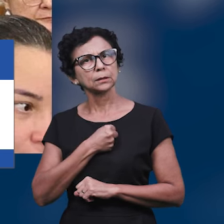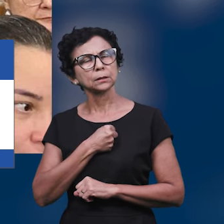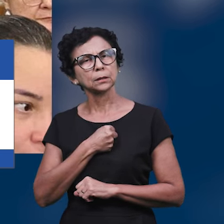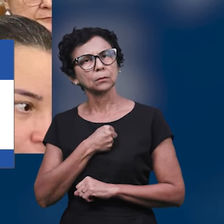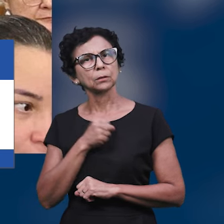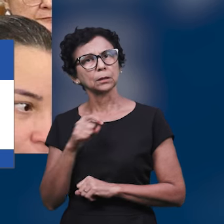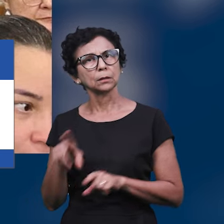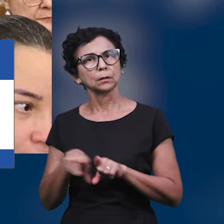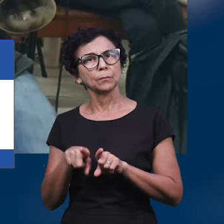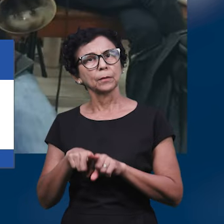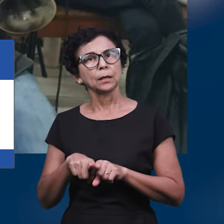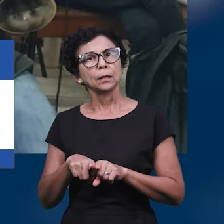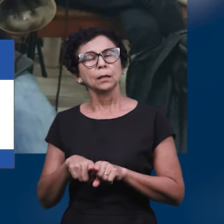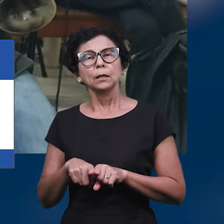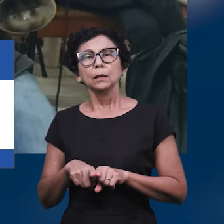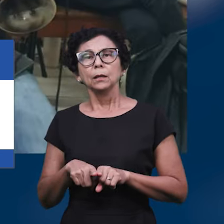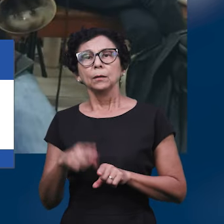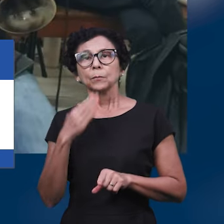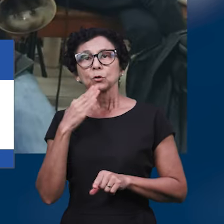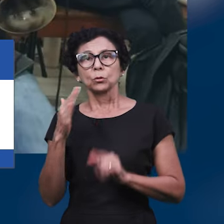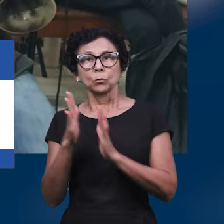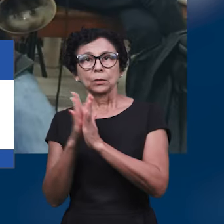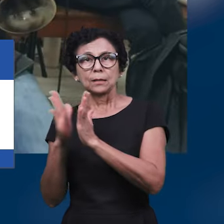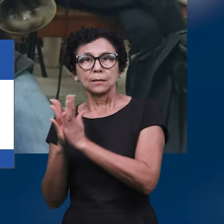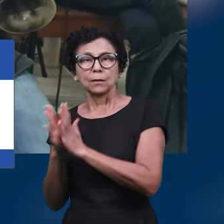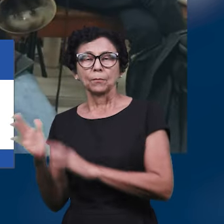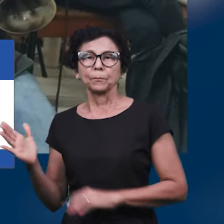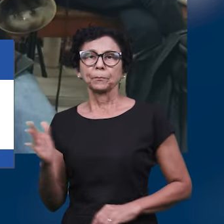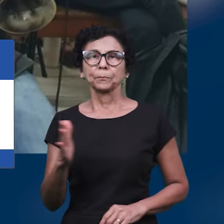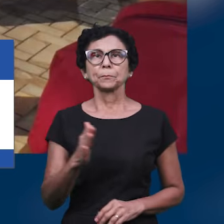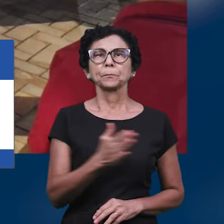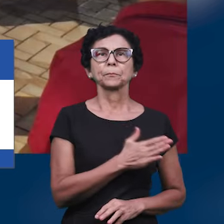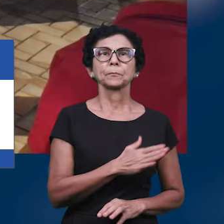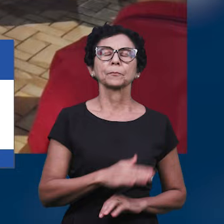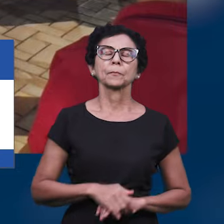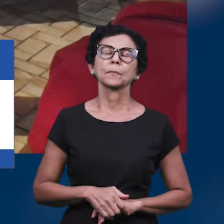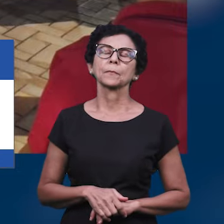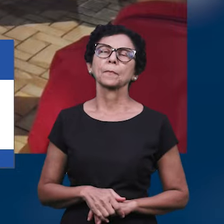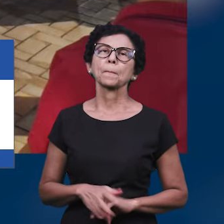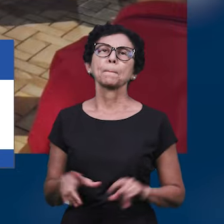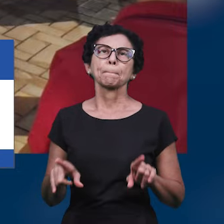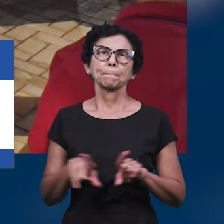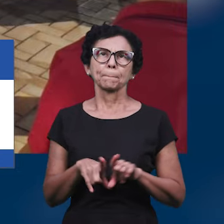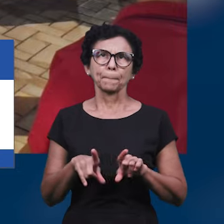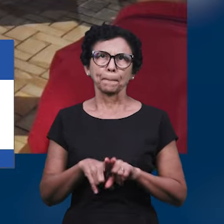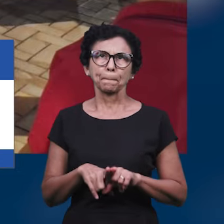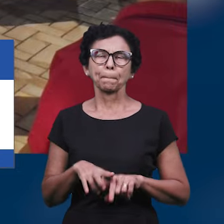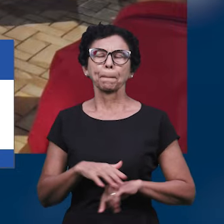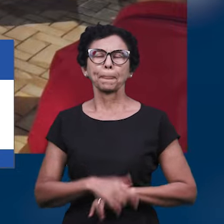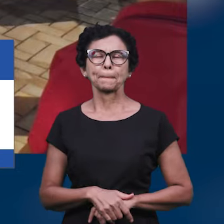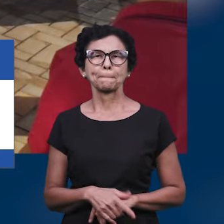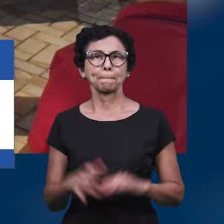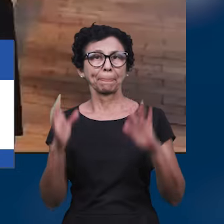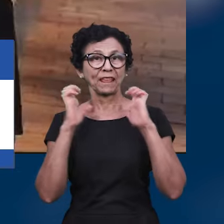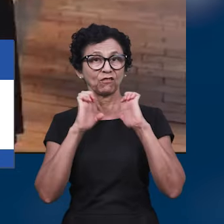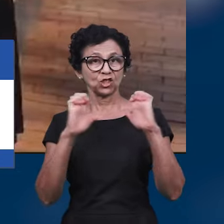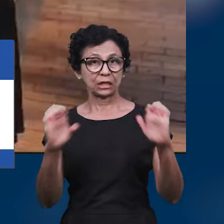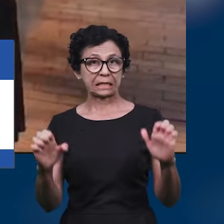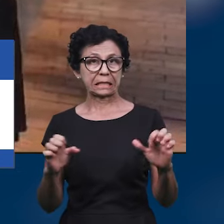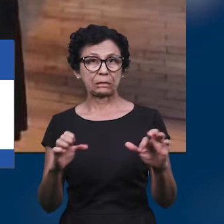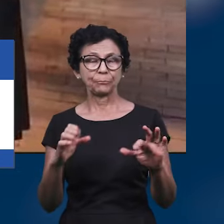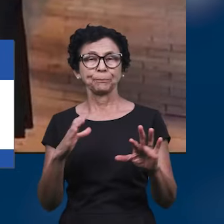assistência da igreja. Na ICM Central de Muriaé, foi realizada uma evangelização que teve